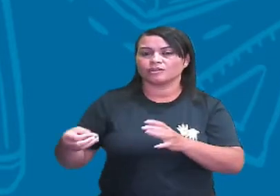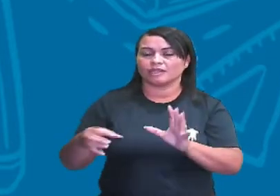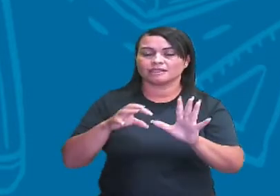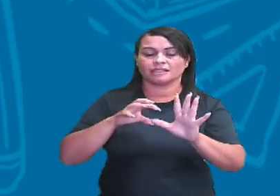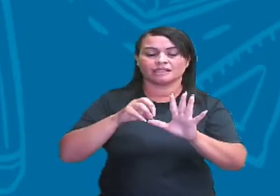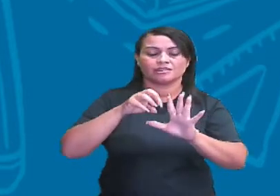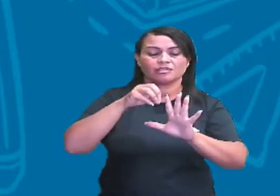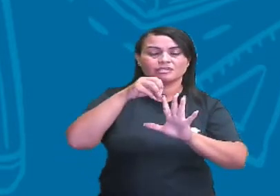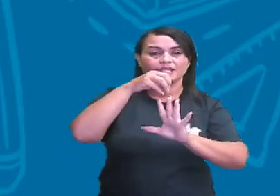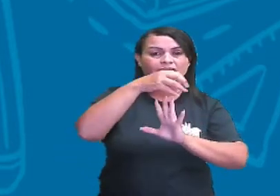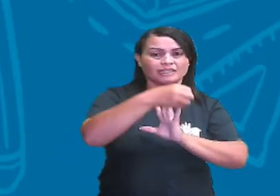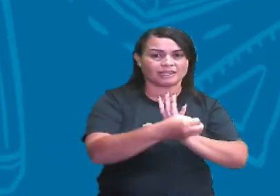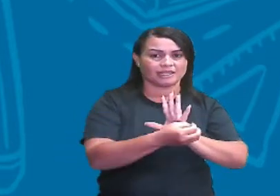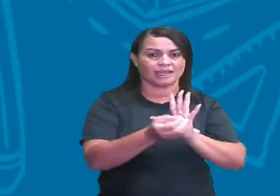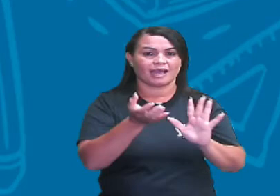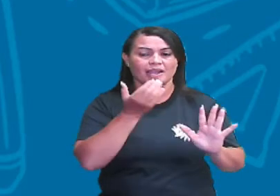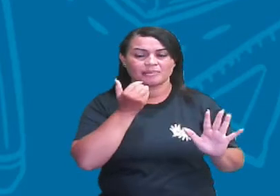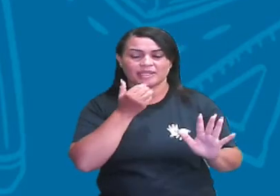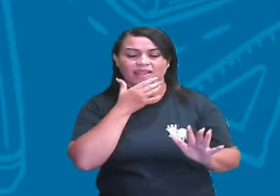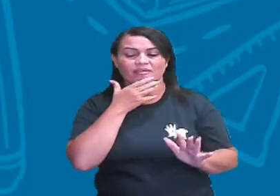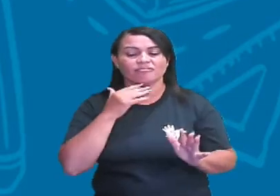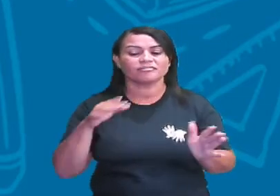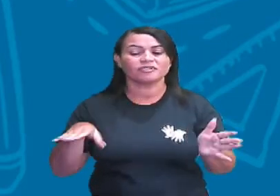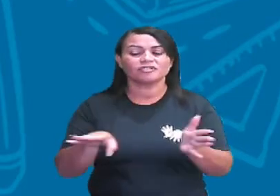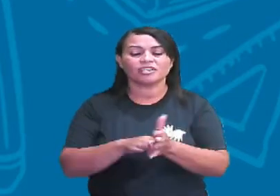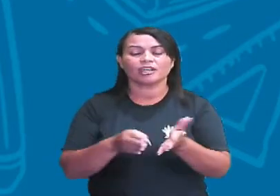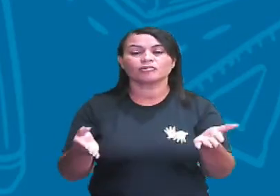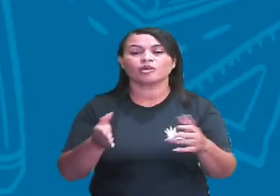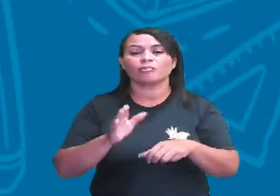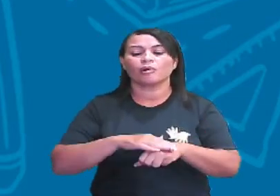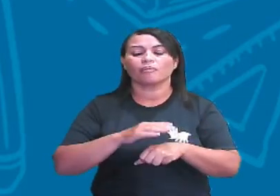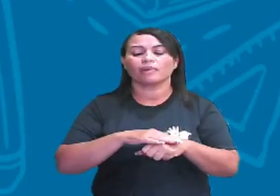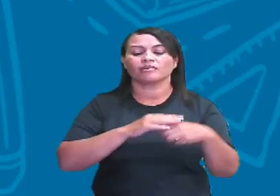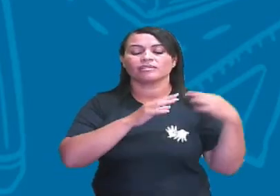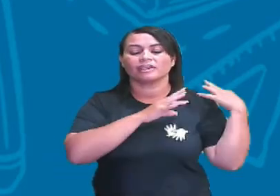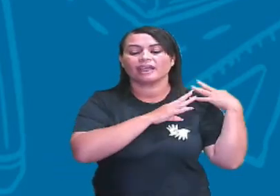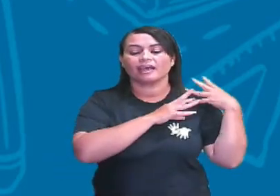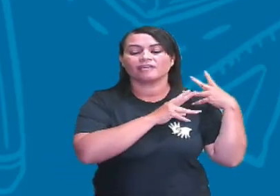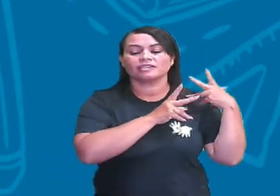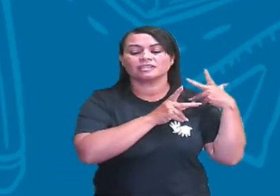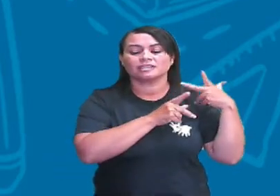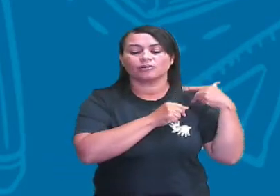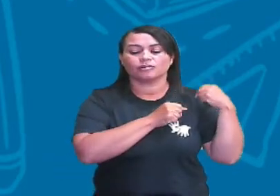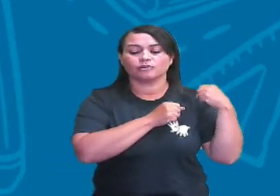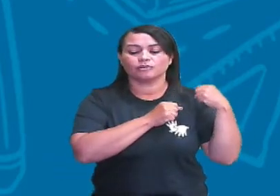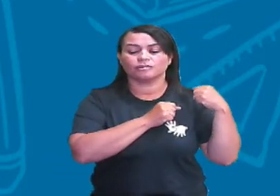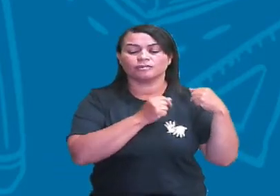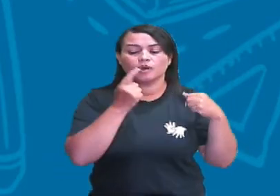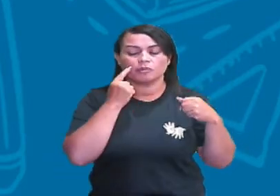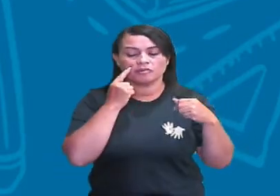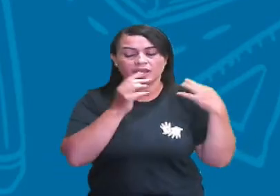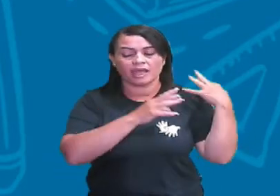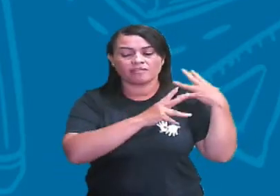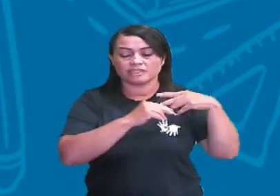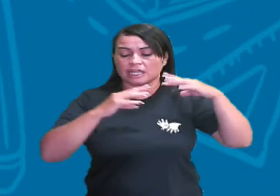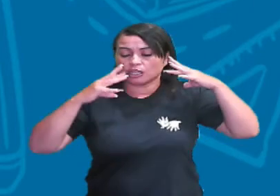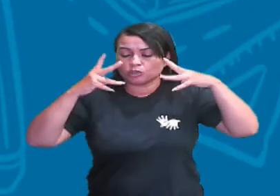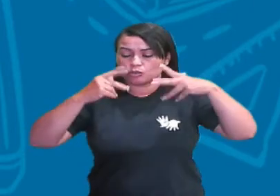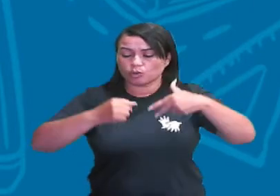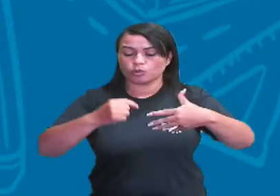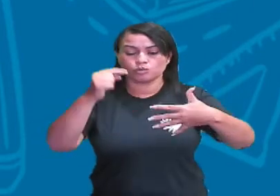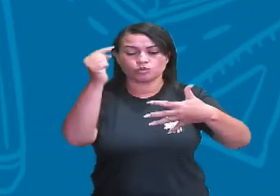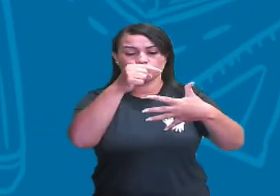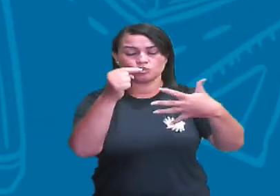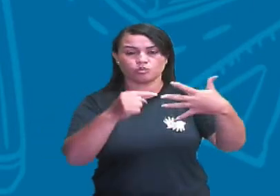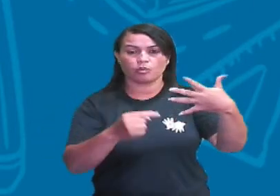cadeia alimentar. Chegamos agora no momento da nossa revisão, tá certo? Vamos agora revisar todos os pontos